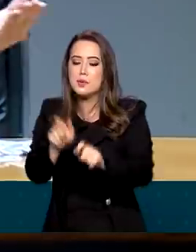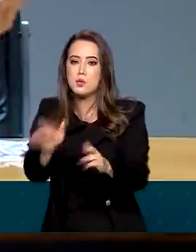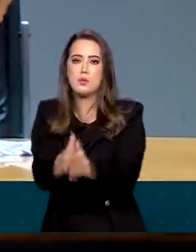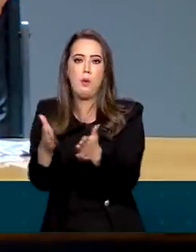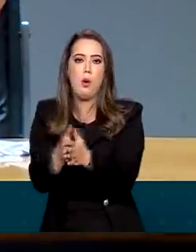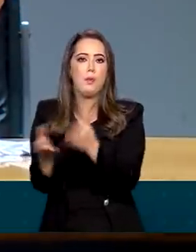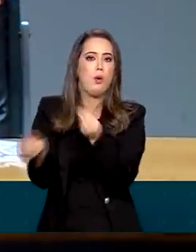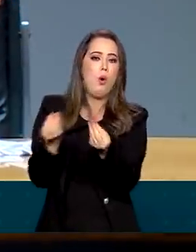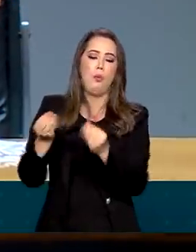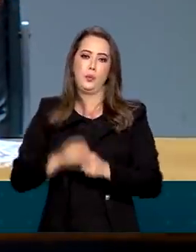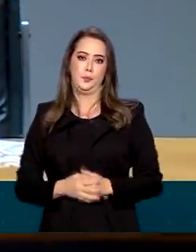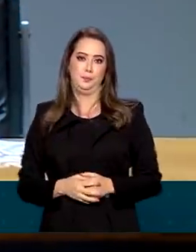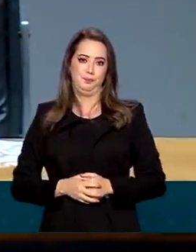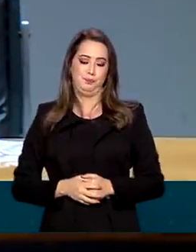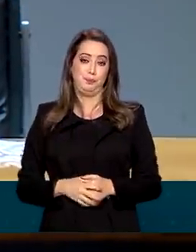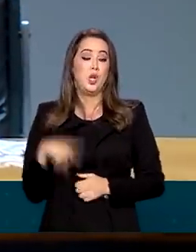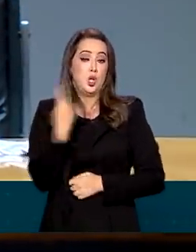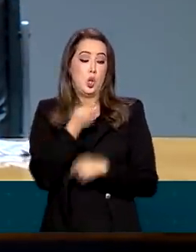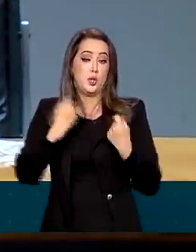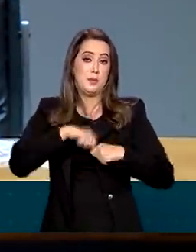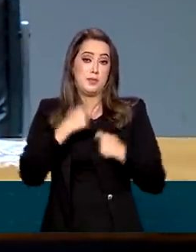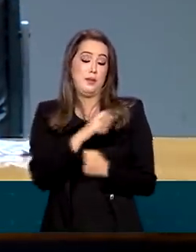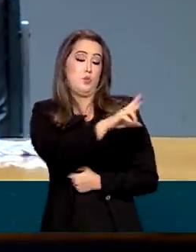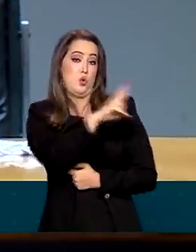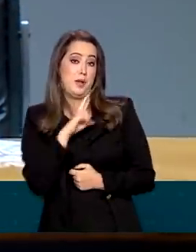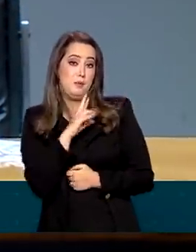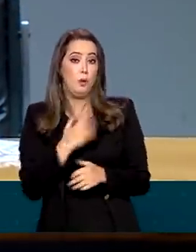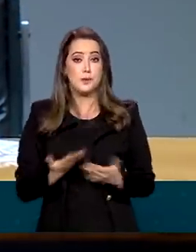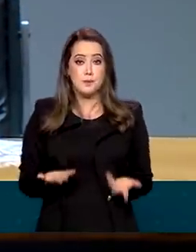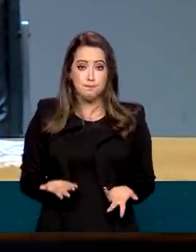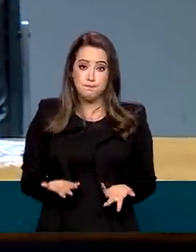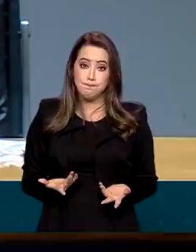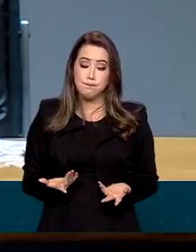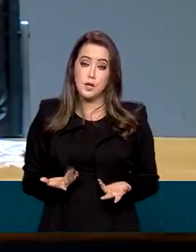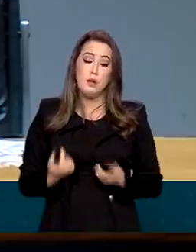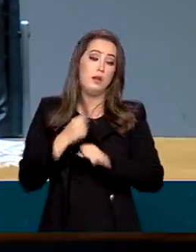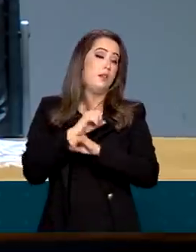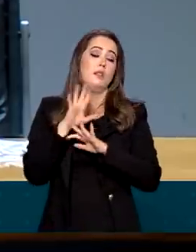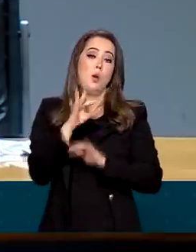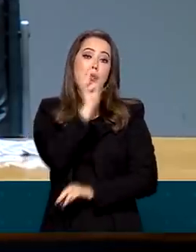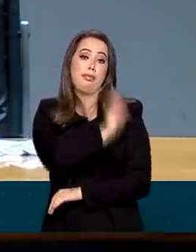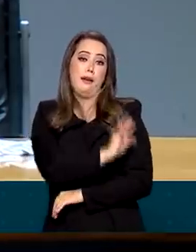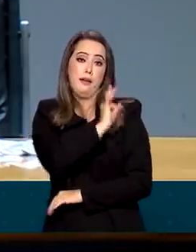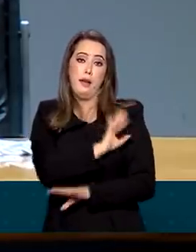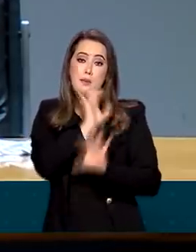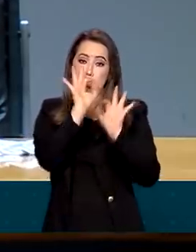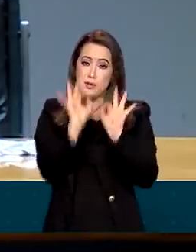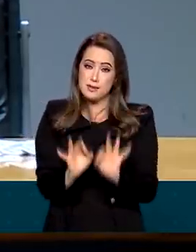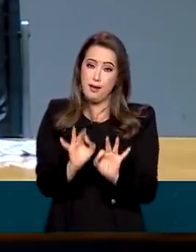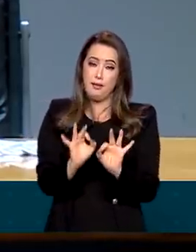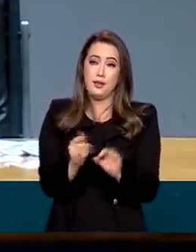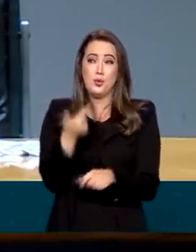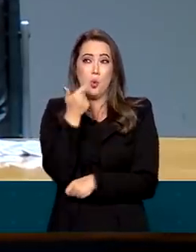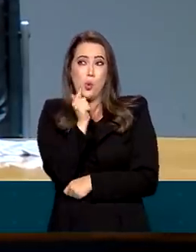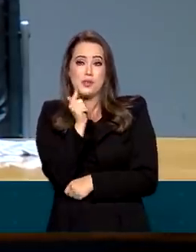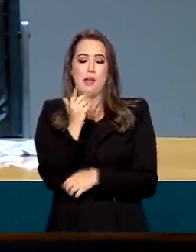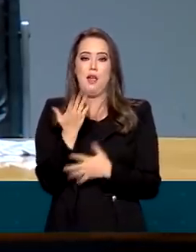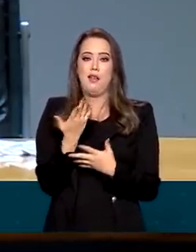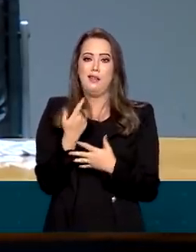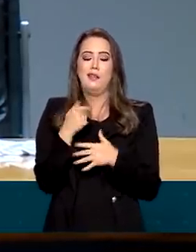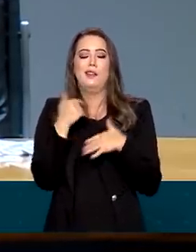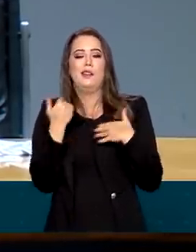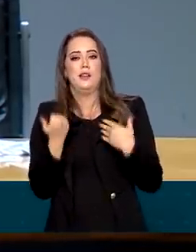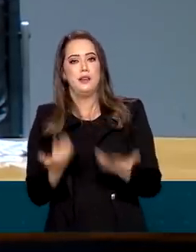emergencial, como é que nós vamos ficar? Nós precisamos da solução. Como a solução tecnicamente correta não funcionou e a